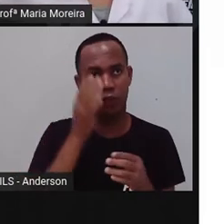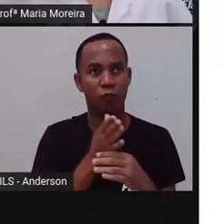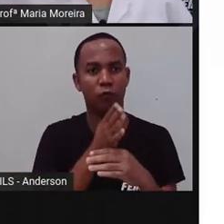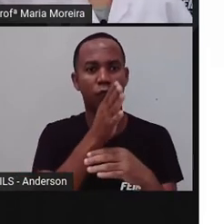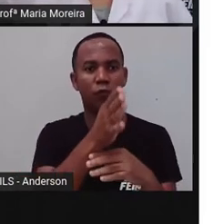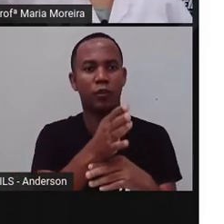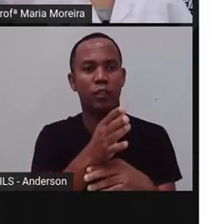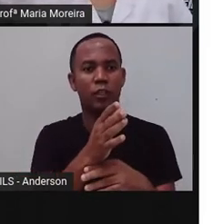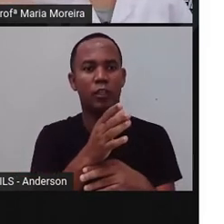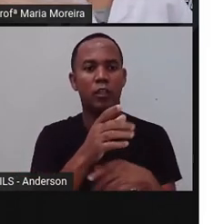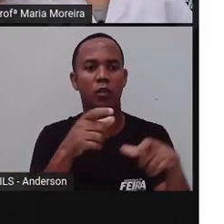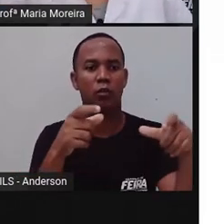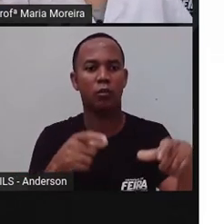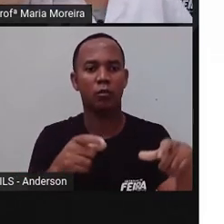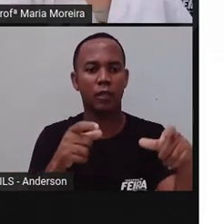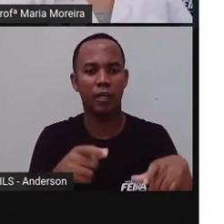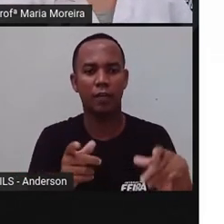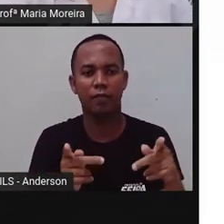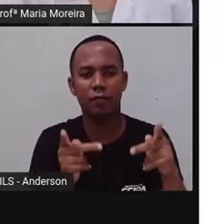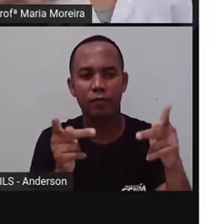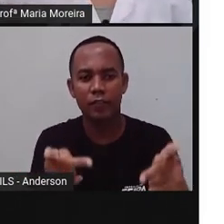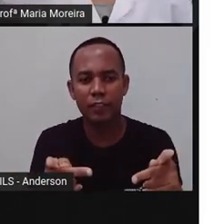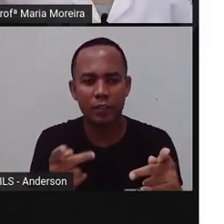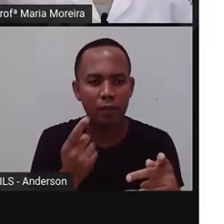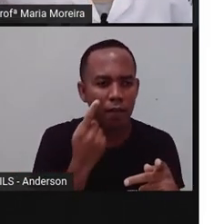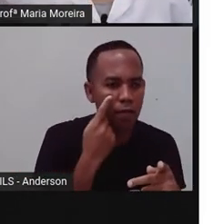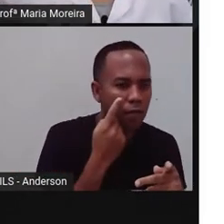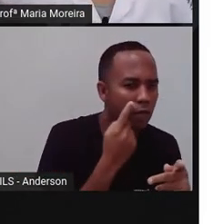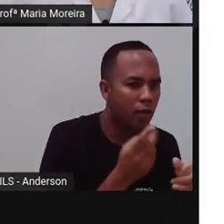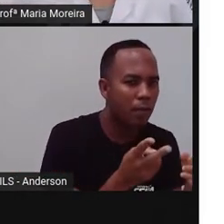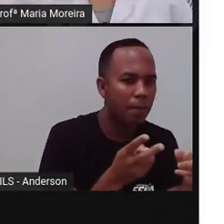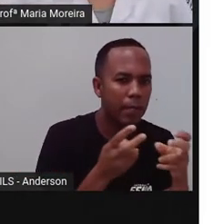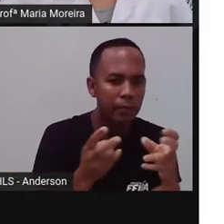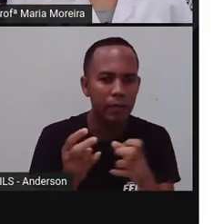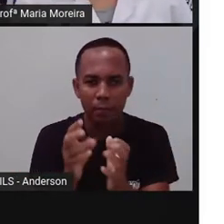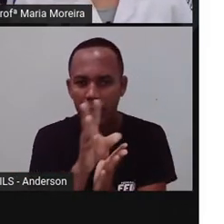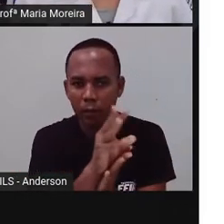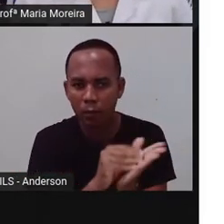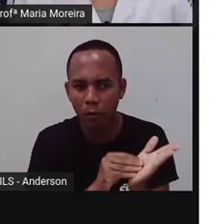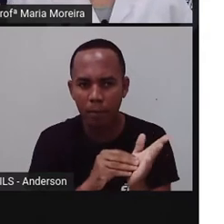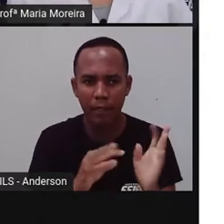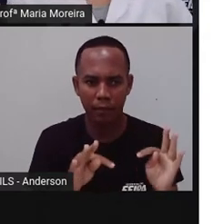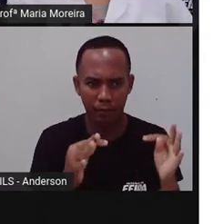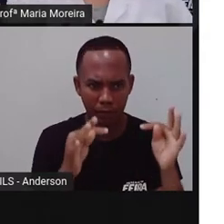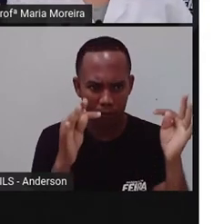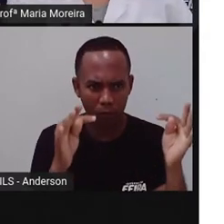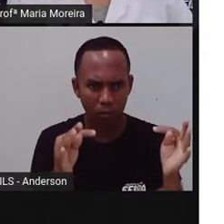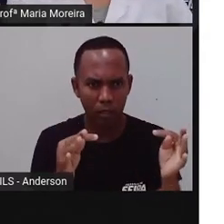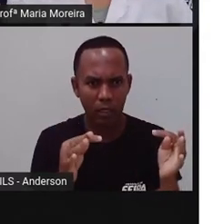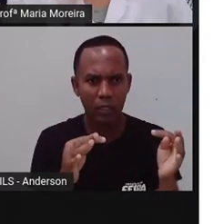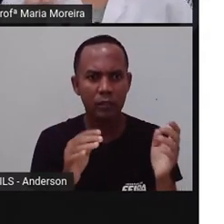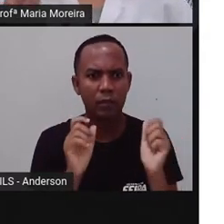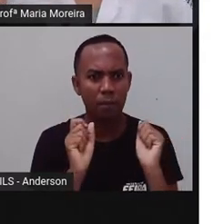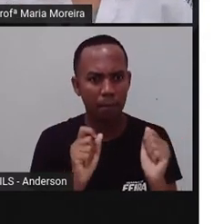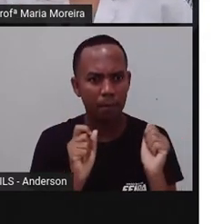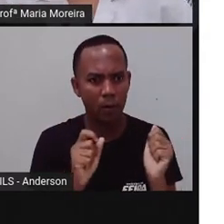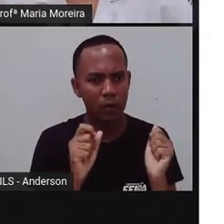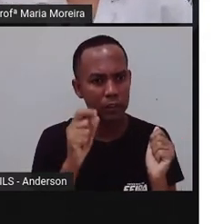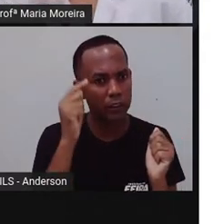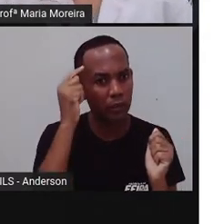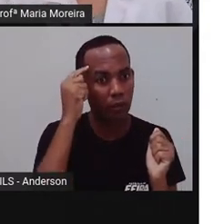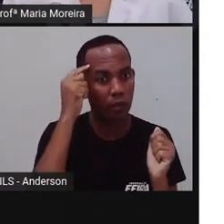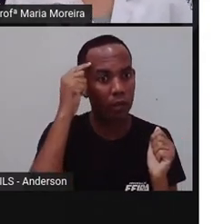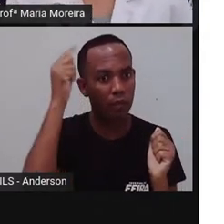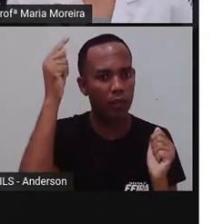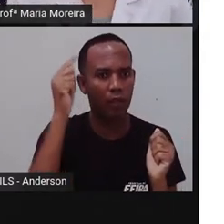Curitiba, ele viajou para tal lugar, para poder ver o trânsito, para poder ver tal inovação tecnológica, e trazer essa ideia